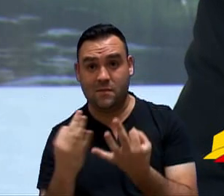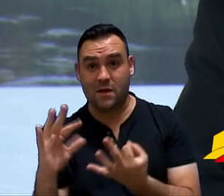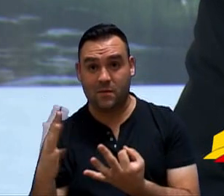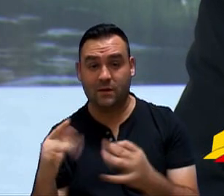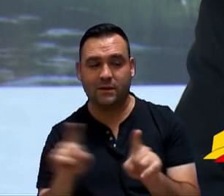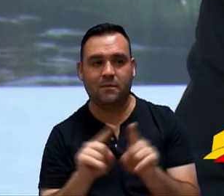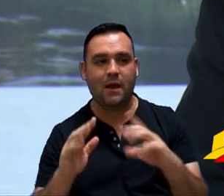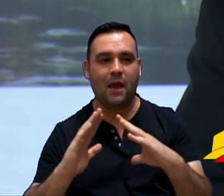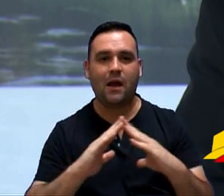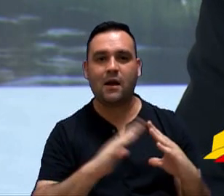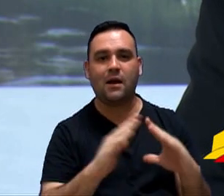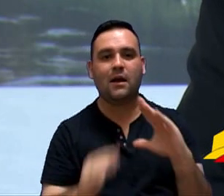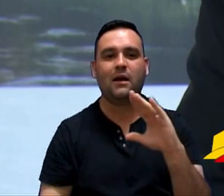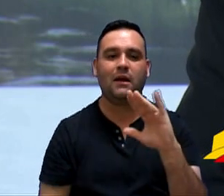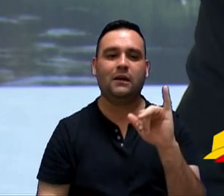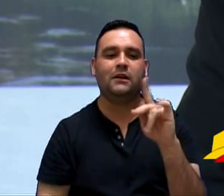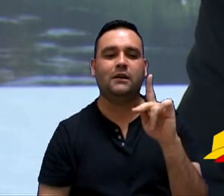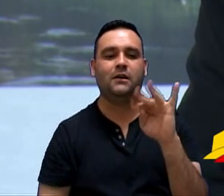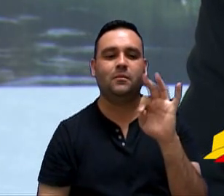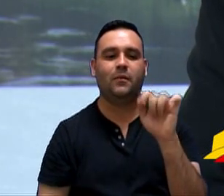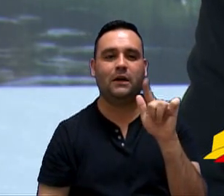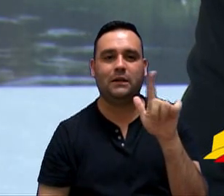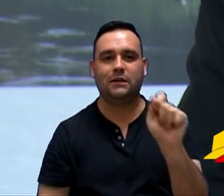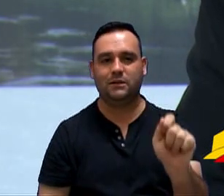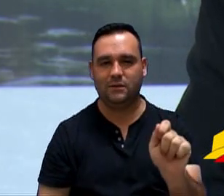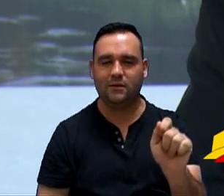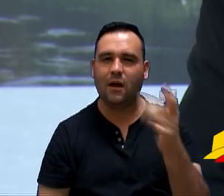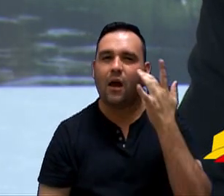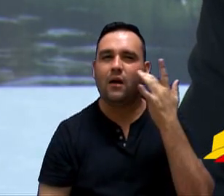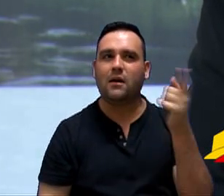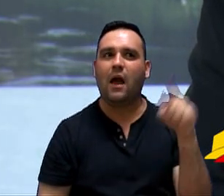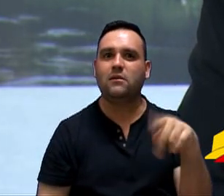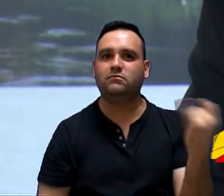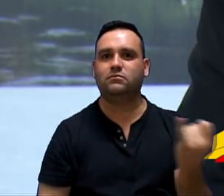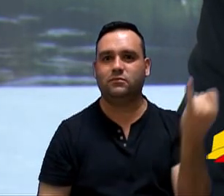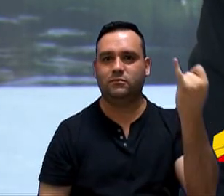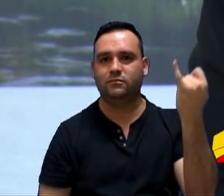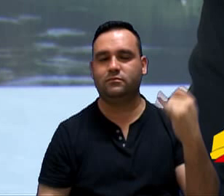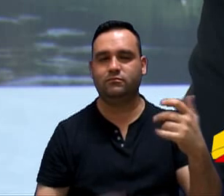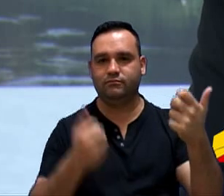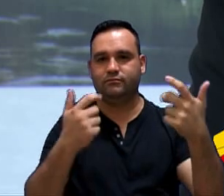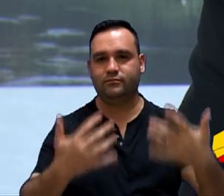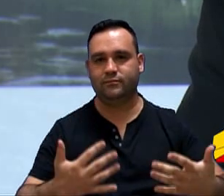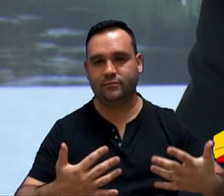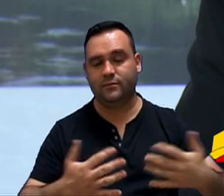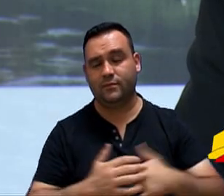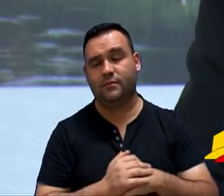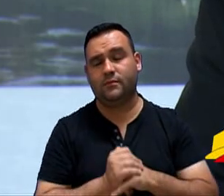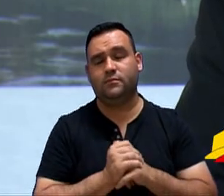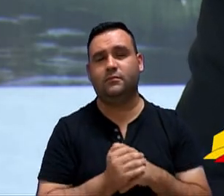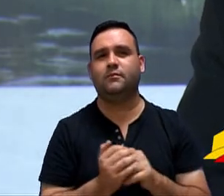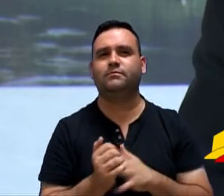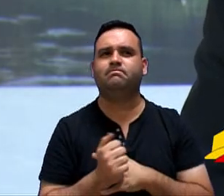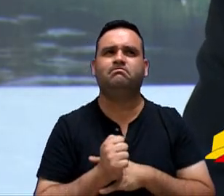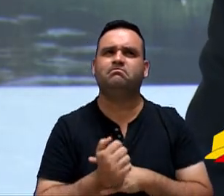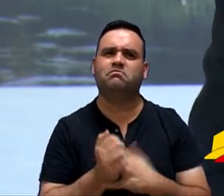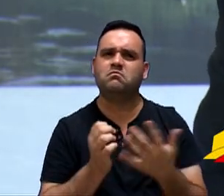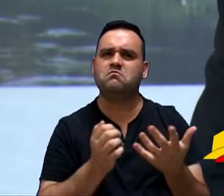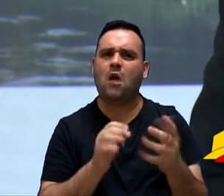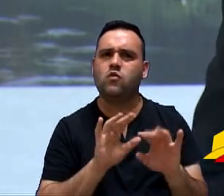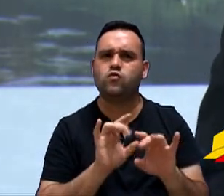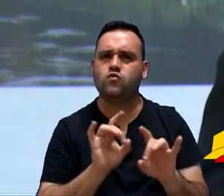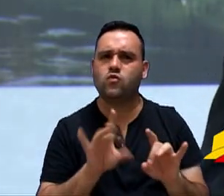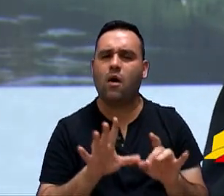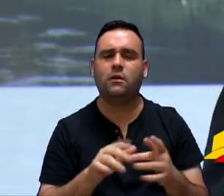e o residencial Ipatinga. Eu acho que esse é o fato importante que eu gostaria de colocar. Basicamente, é